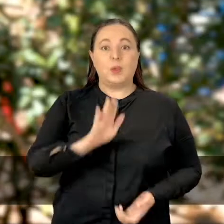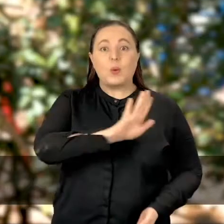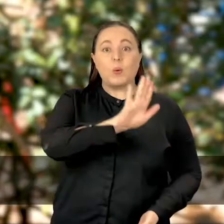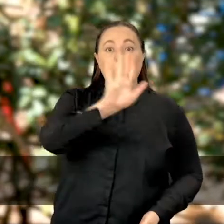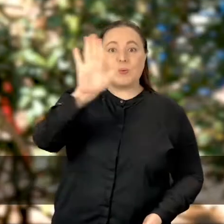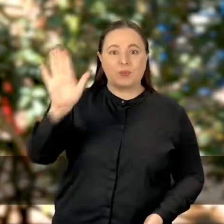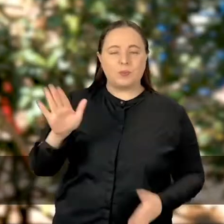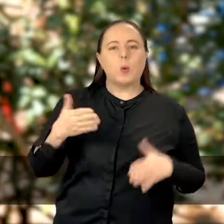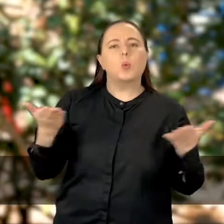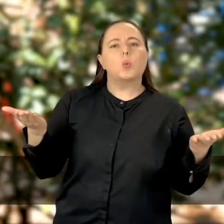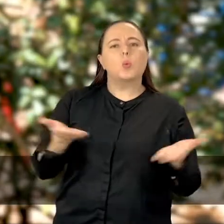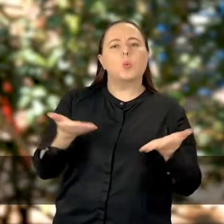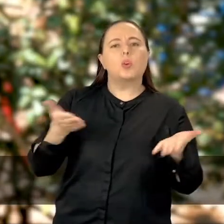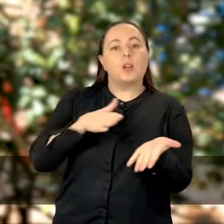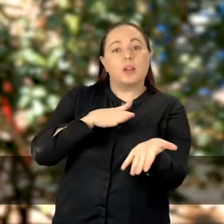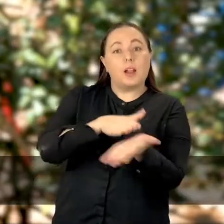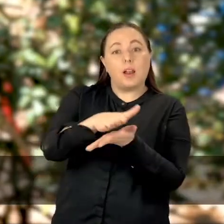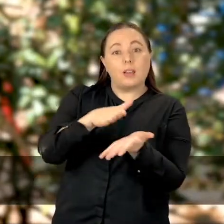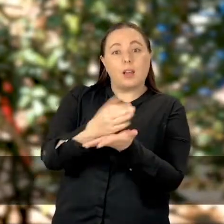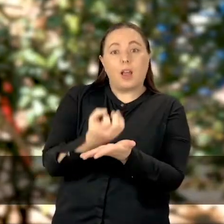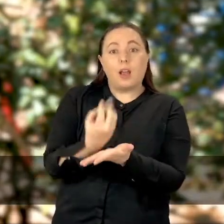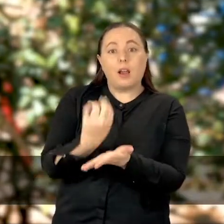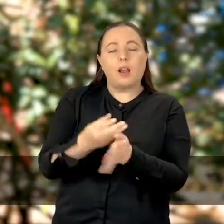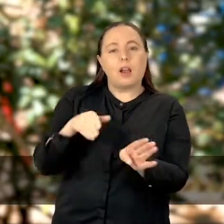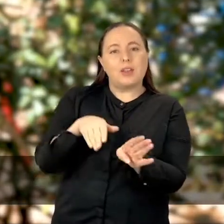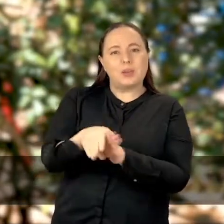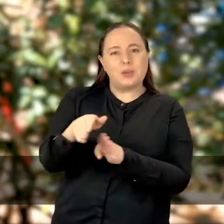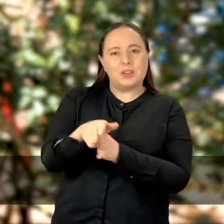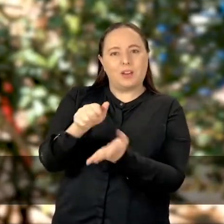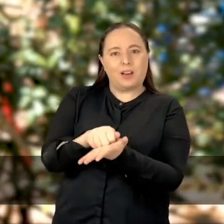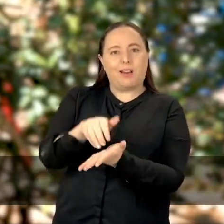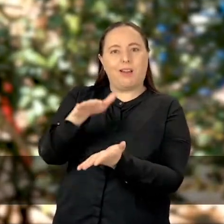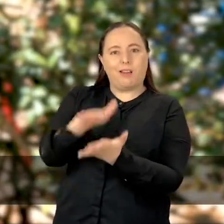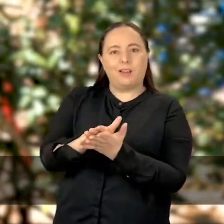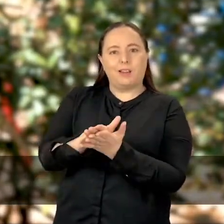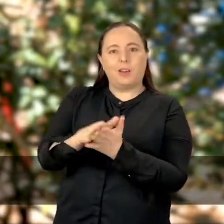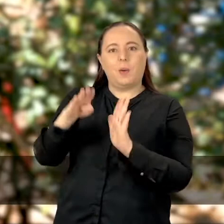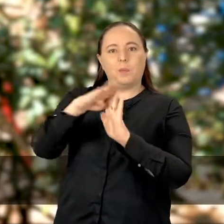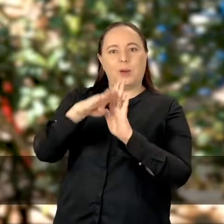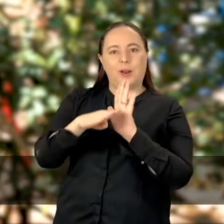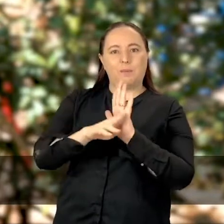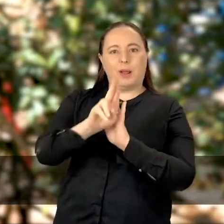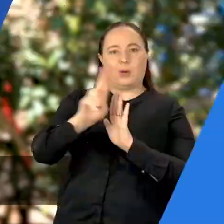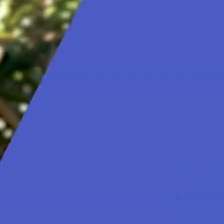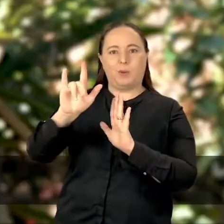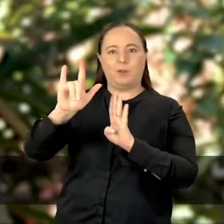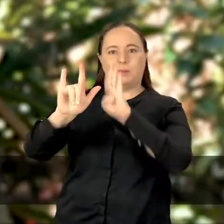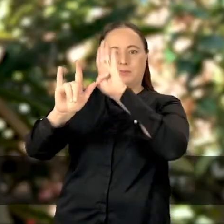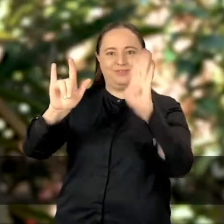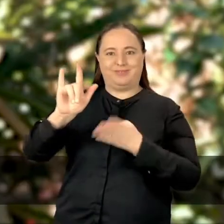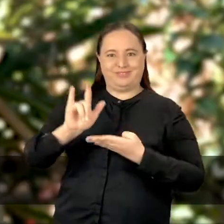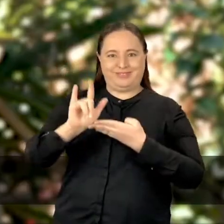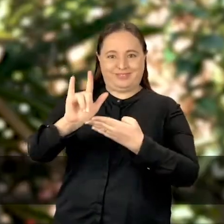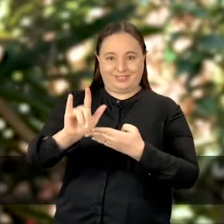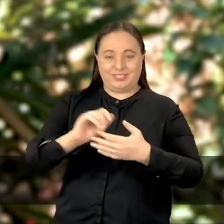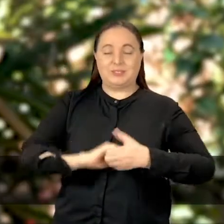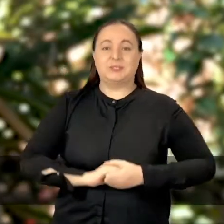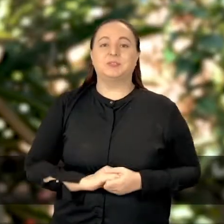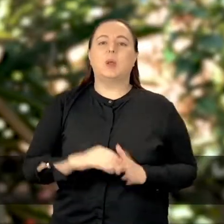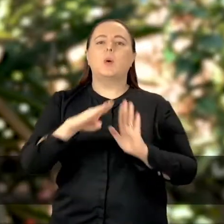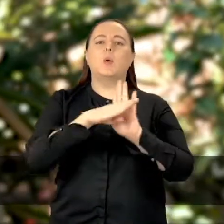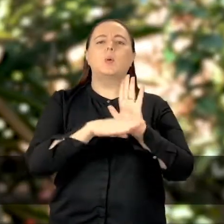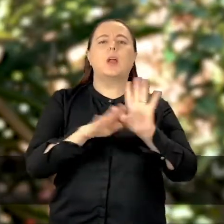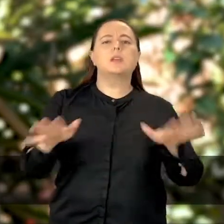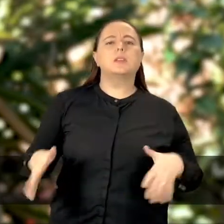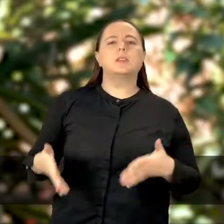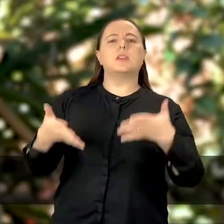Olá, pessoal! Hoje estamos lançando a cartilha Instruções para Cadastro no programa Pátria Voluntária. O Programa Nacional de Incentivo ao